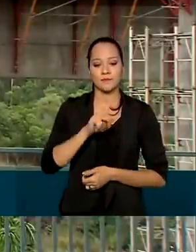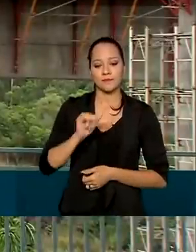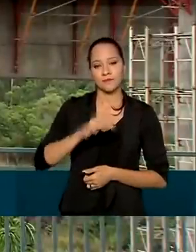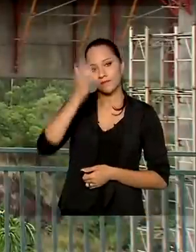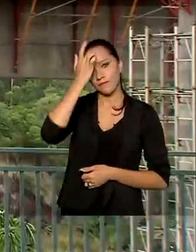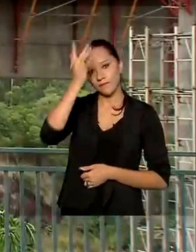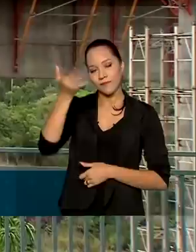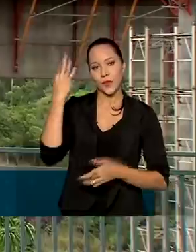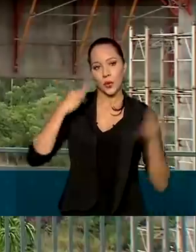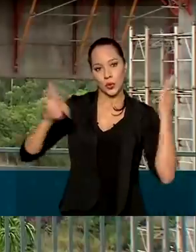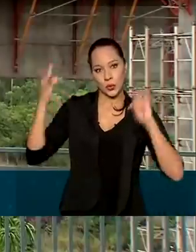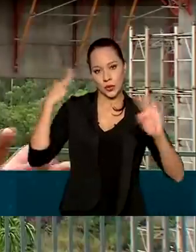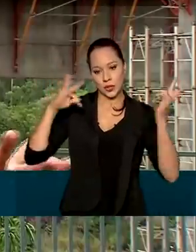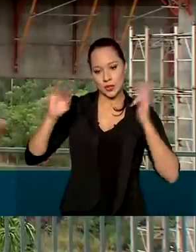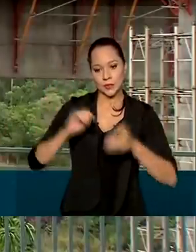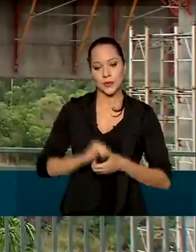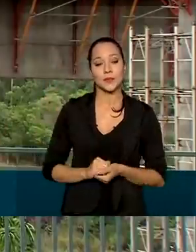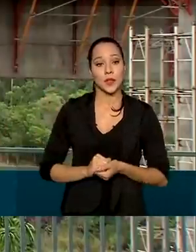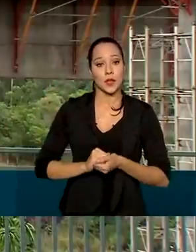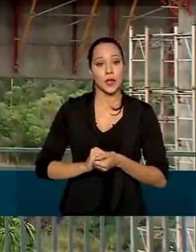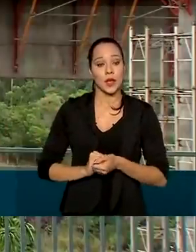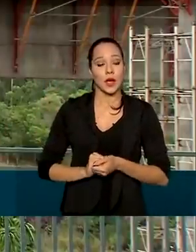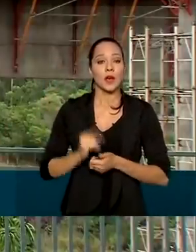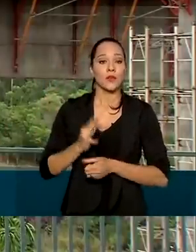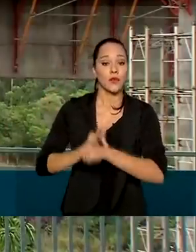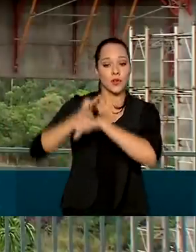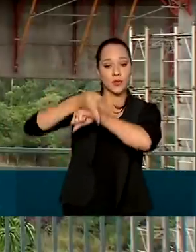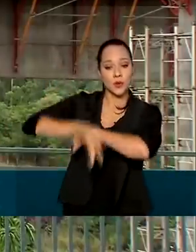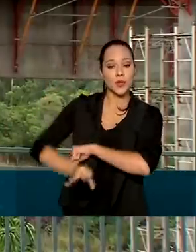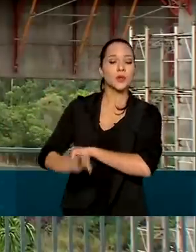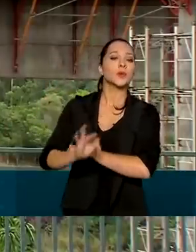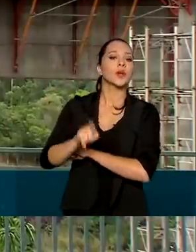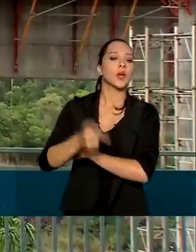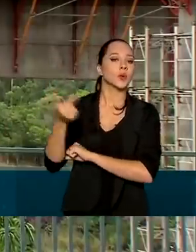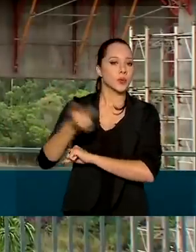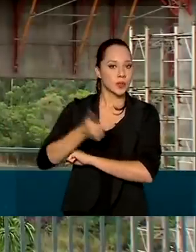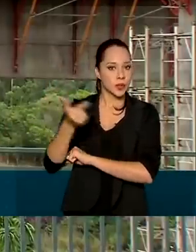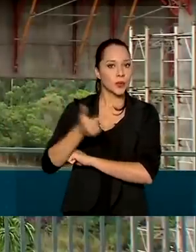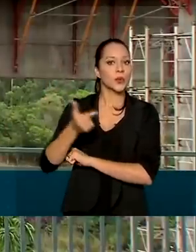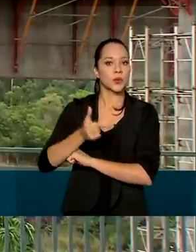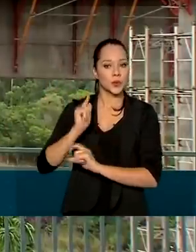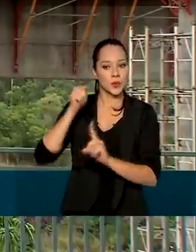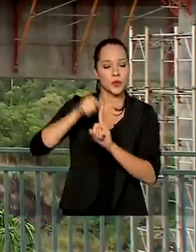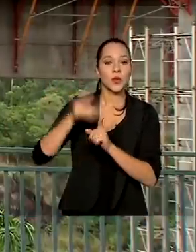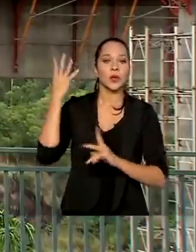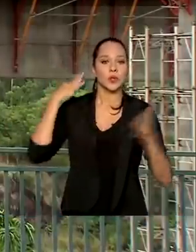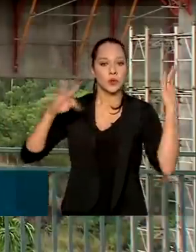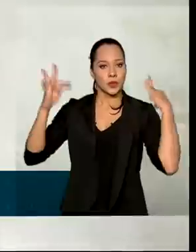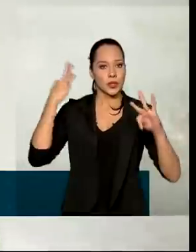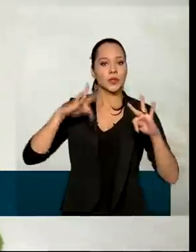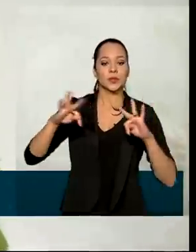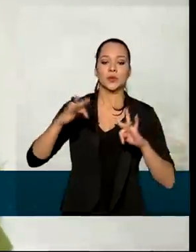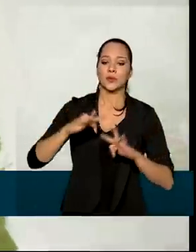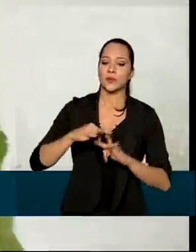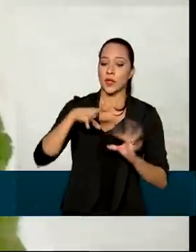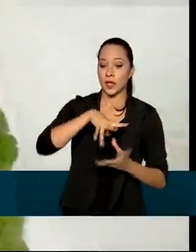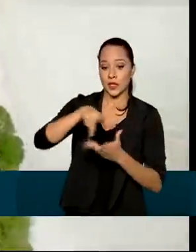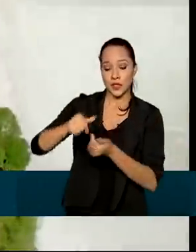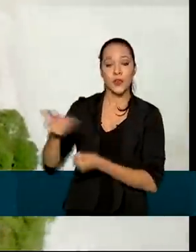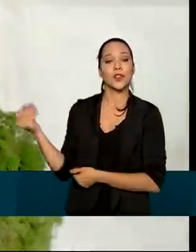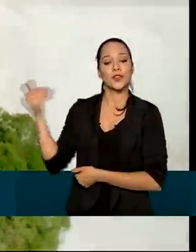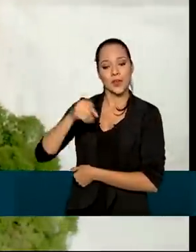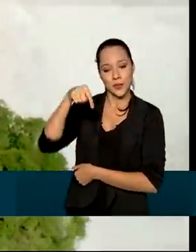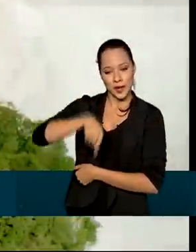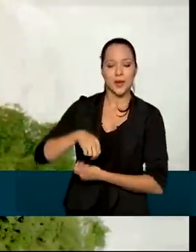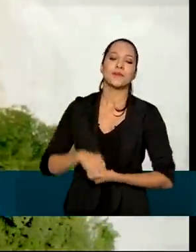turismo. Foz do Iguaçu é, sabidamente, o segundo distrito turístico do país de turismo internacional. Então, ele vem para cá.